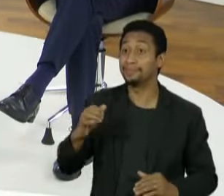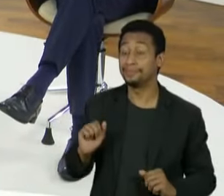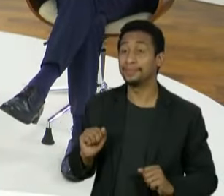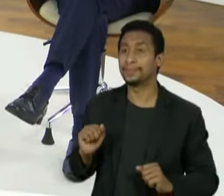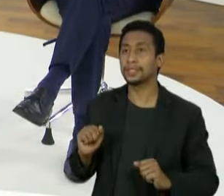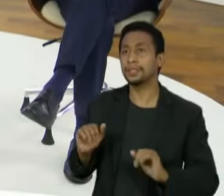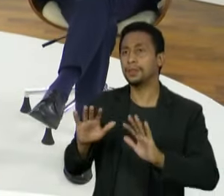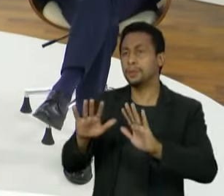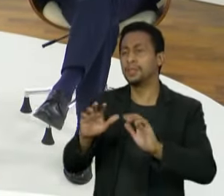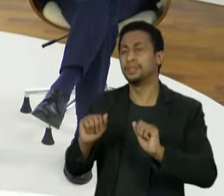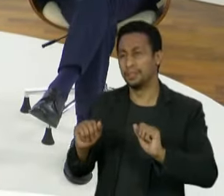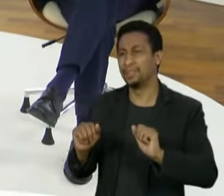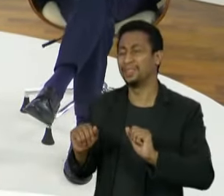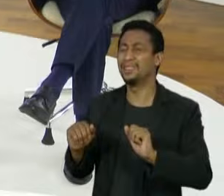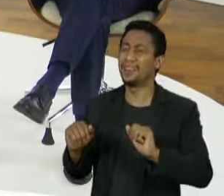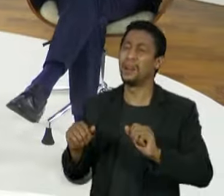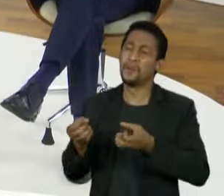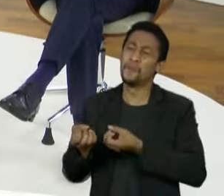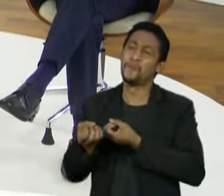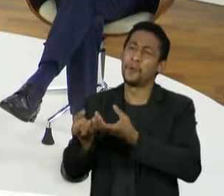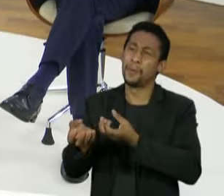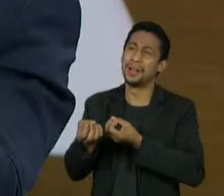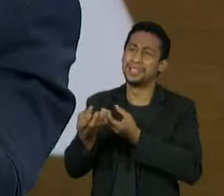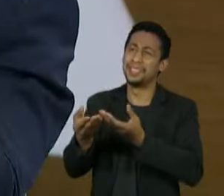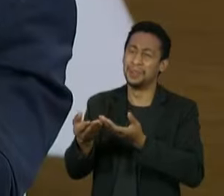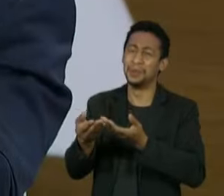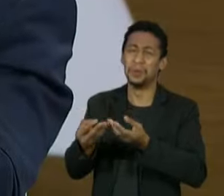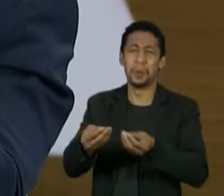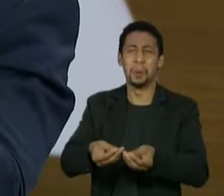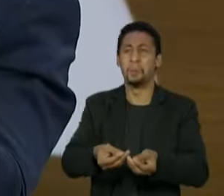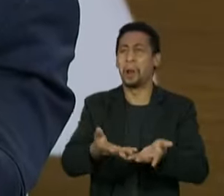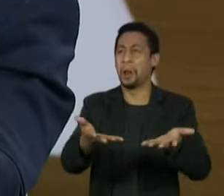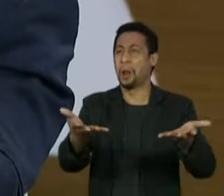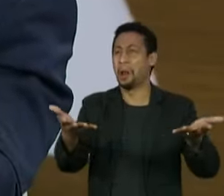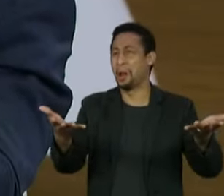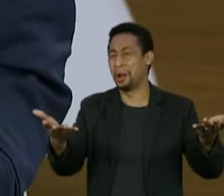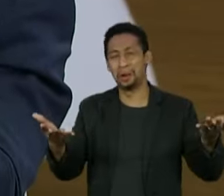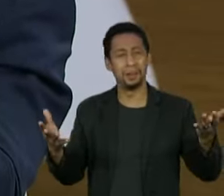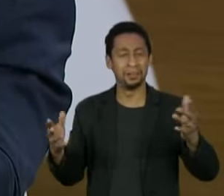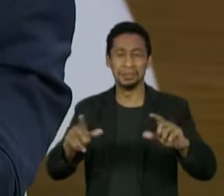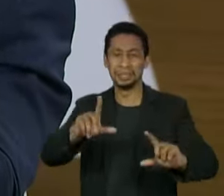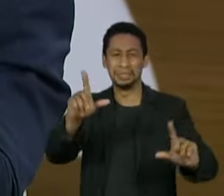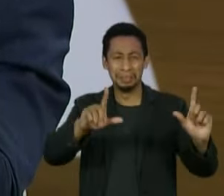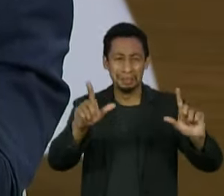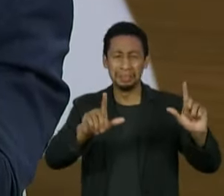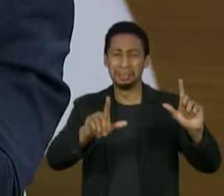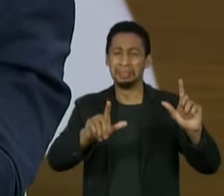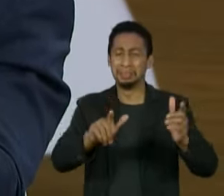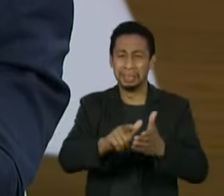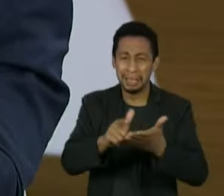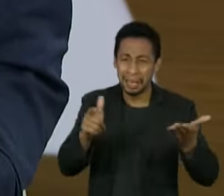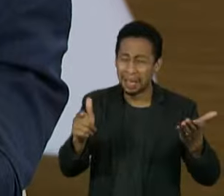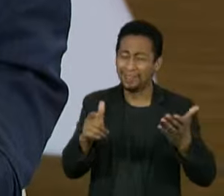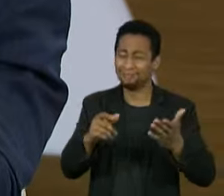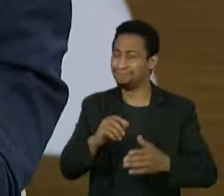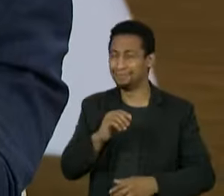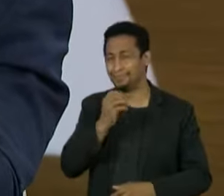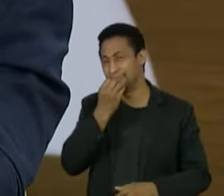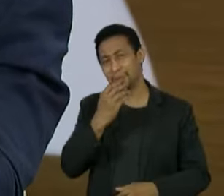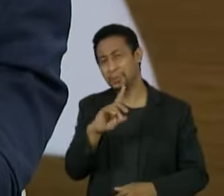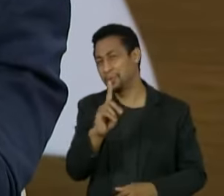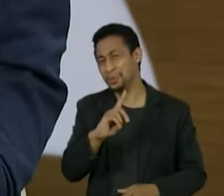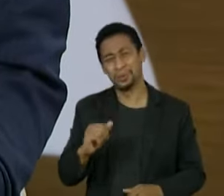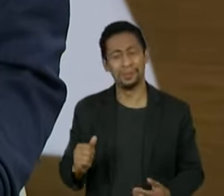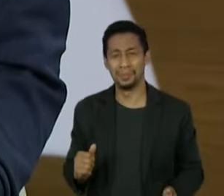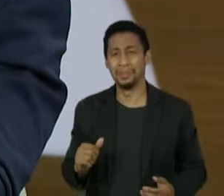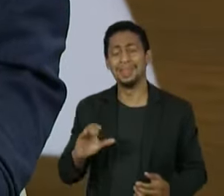É claro que essa coisa de vazar, eu não acho isso prudente, eu não acho isso saudável, eu não acho que isso fortalece a CPI, muito pelo